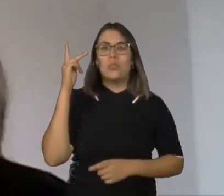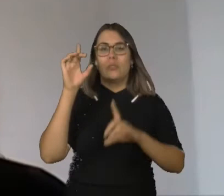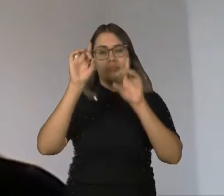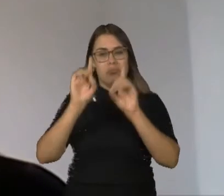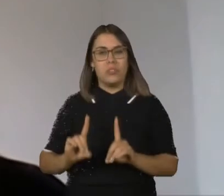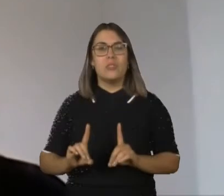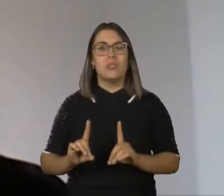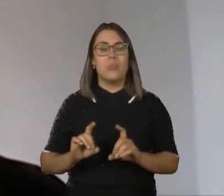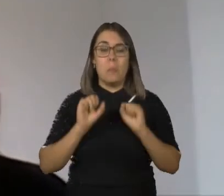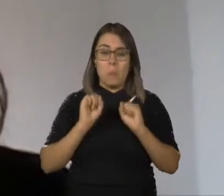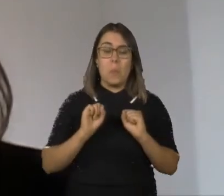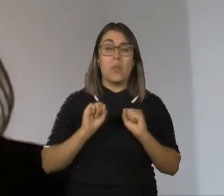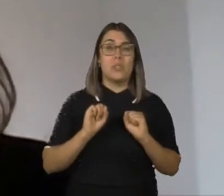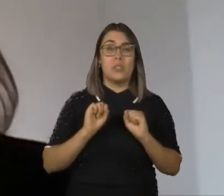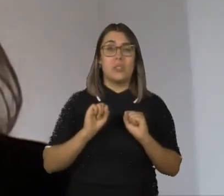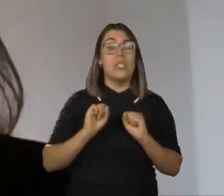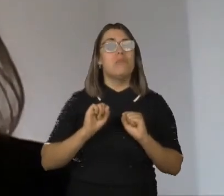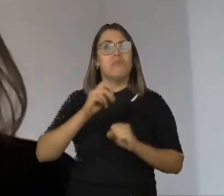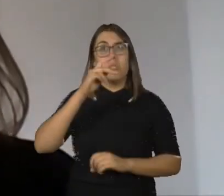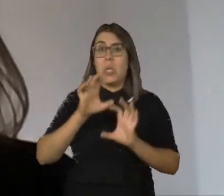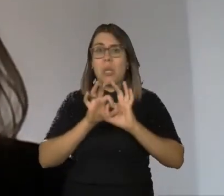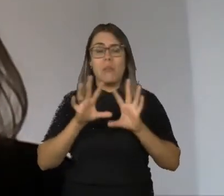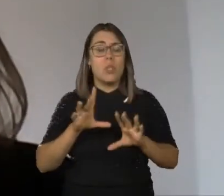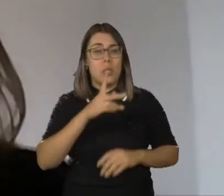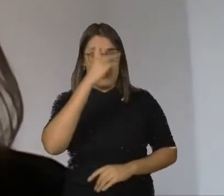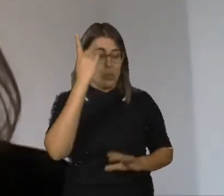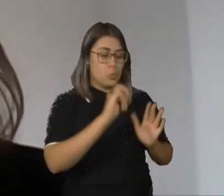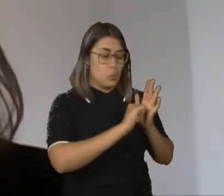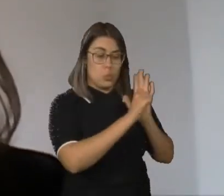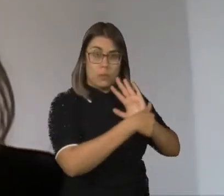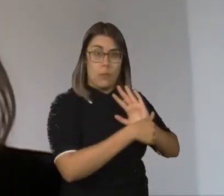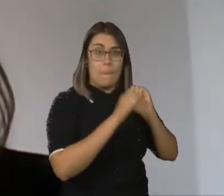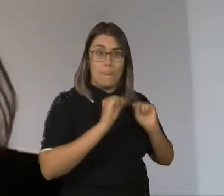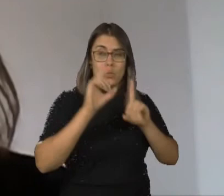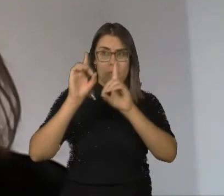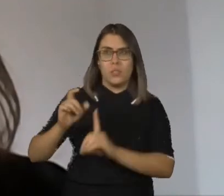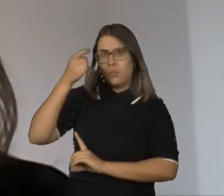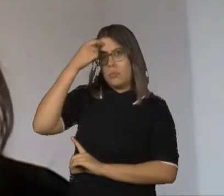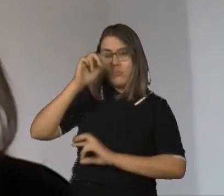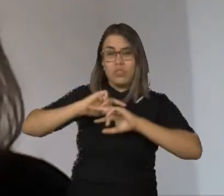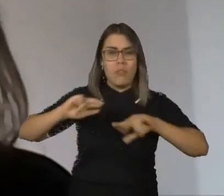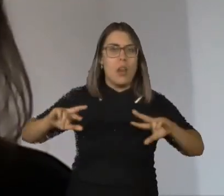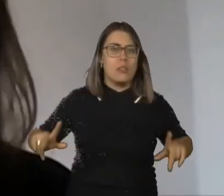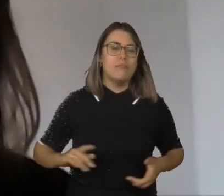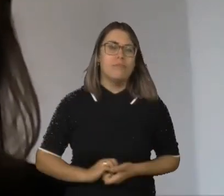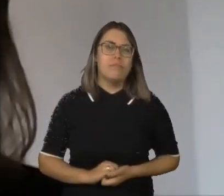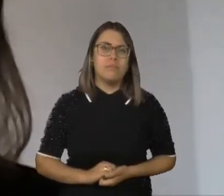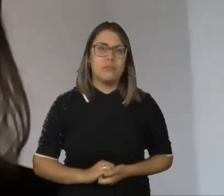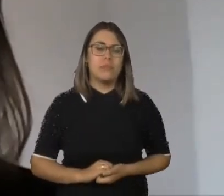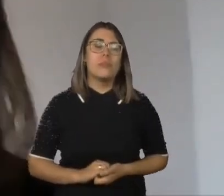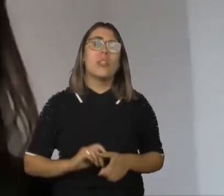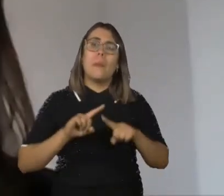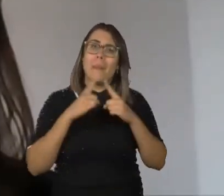ser deficientes intelectuais, porque hoje a gente só tem uma alternativa, são deficientes intelectuais e ponto. Inclusive, que se